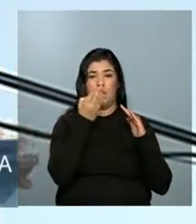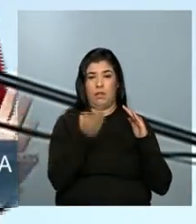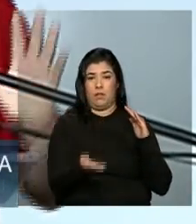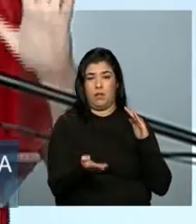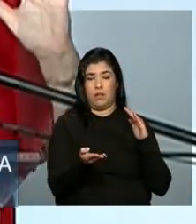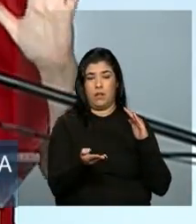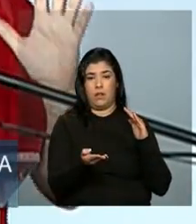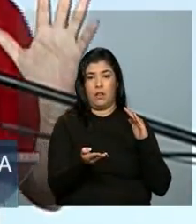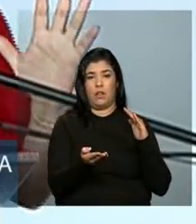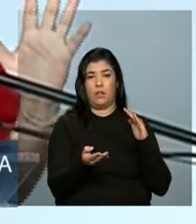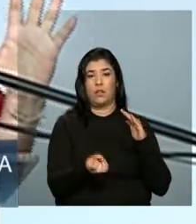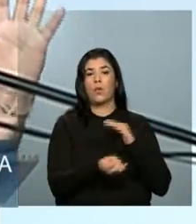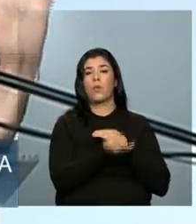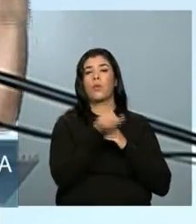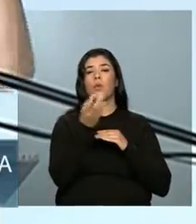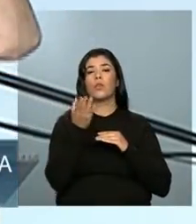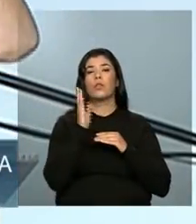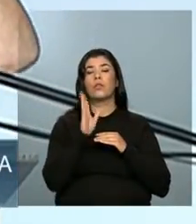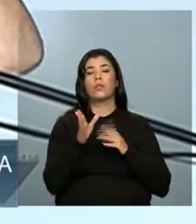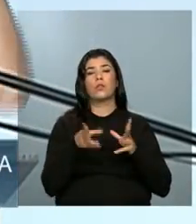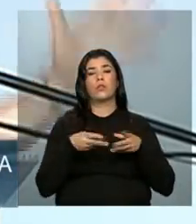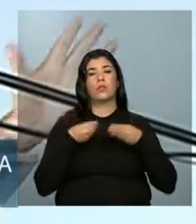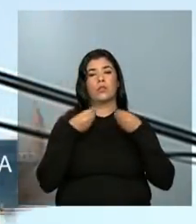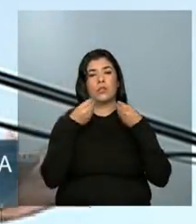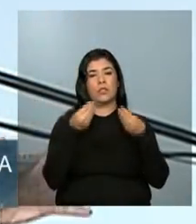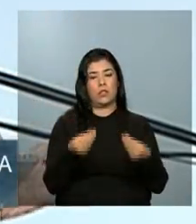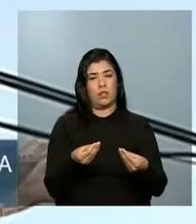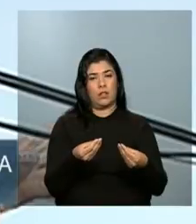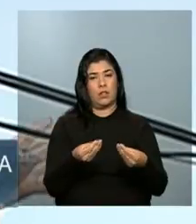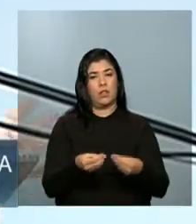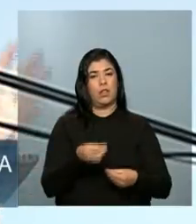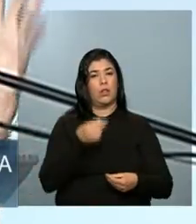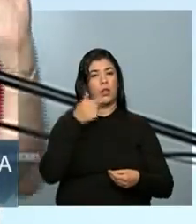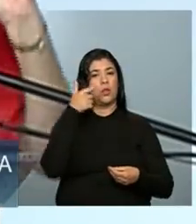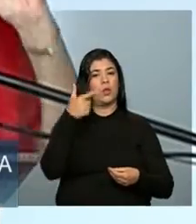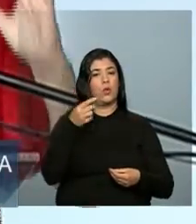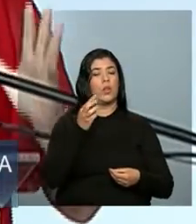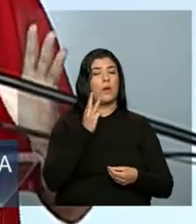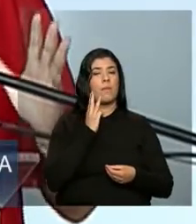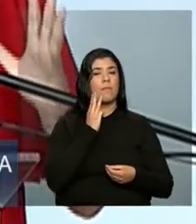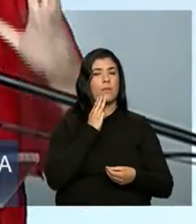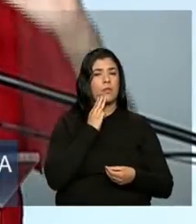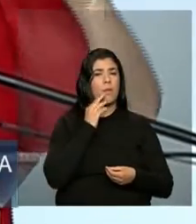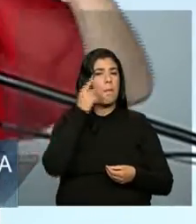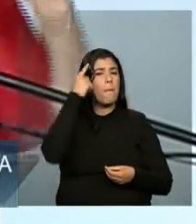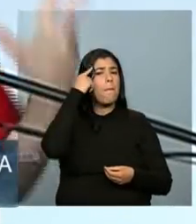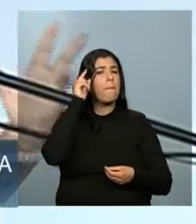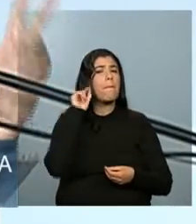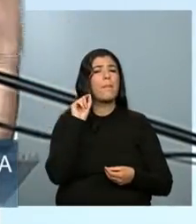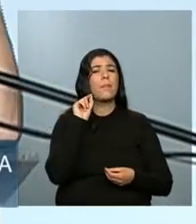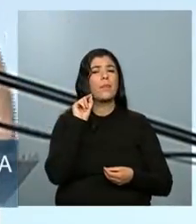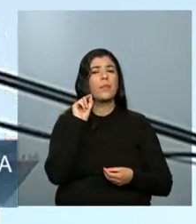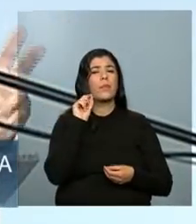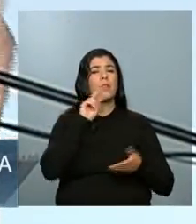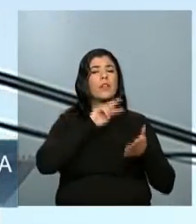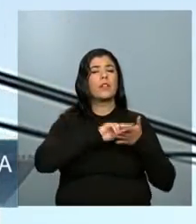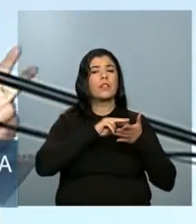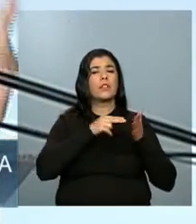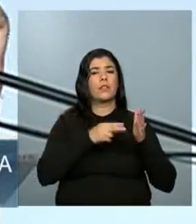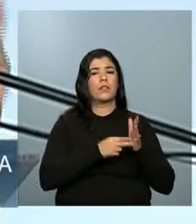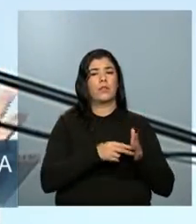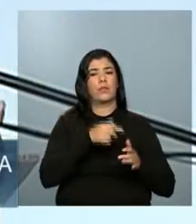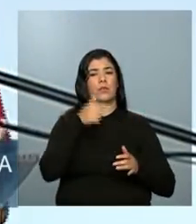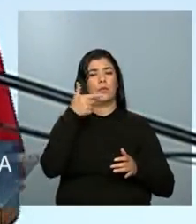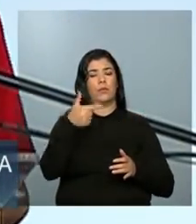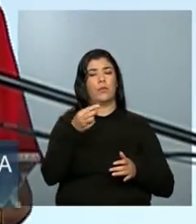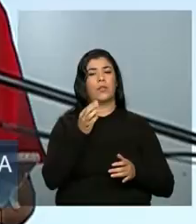nós já entregamos 2 milhões. Vocês imaginam o que é 2 milhões